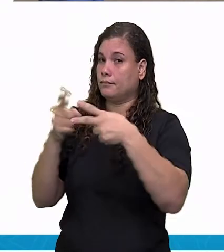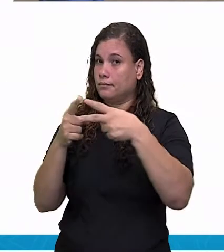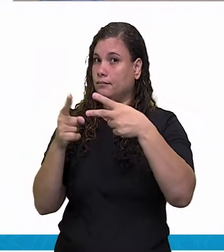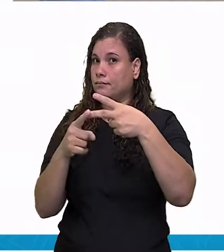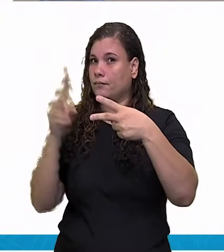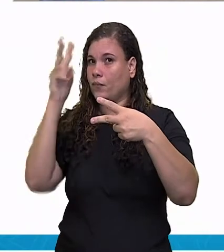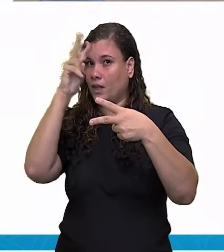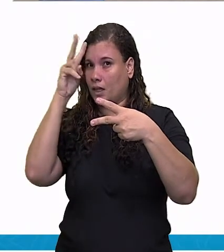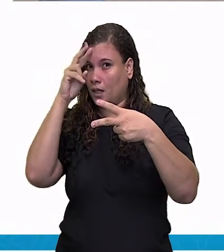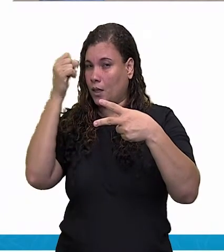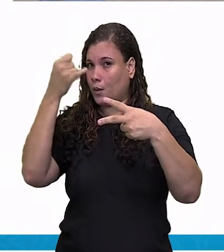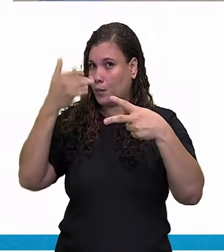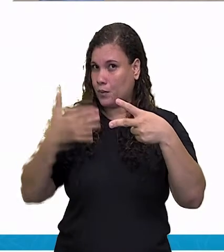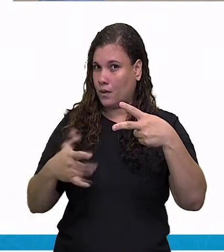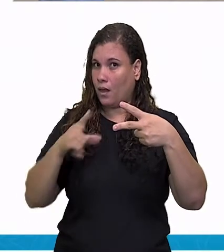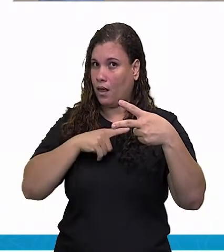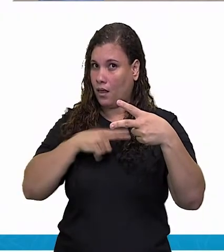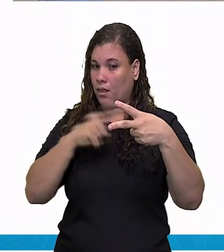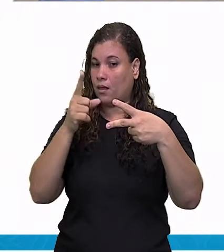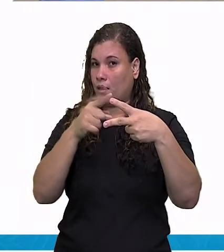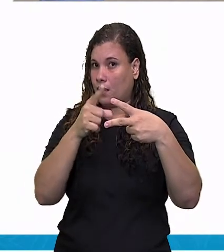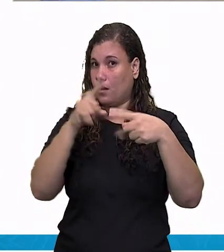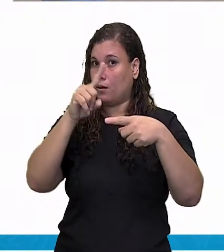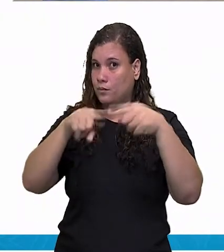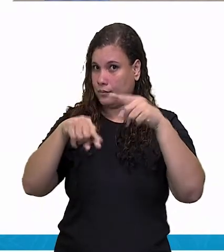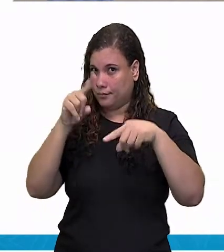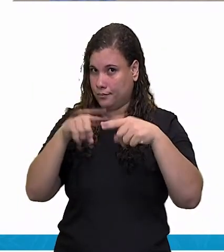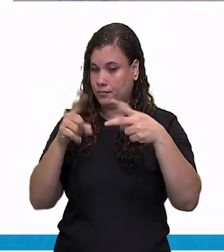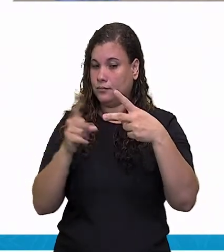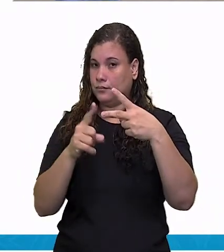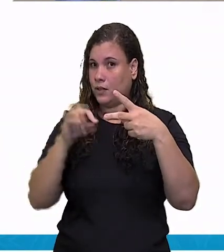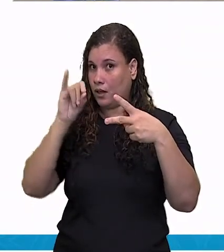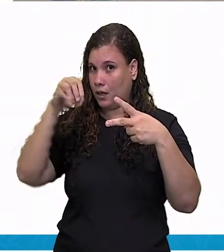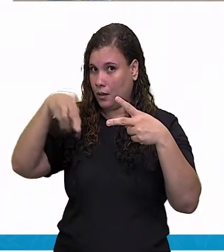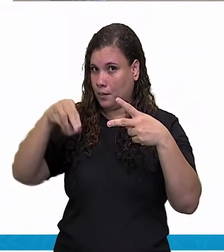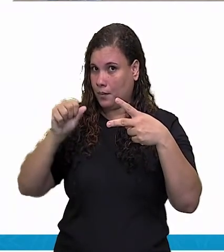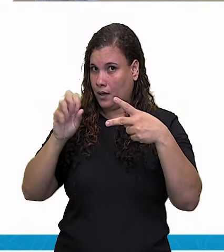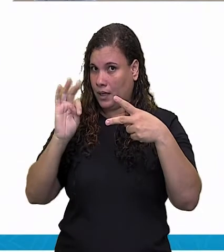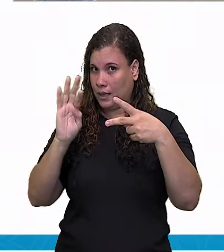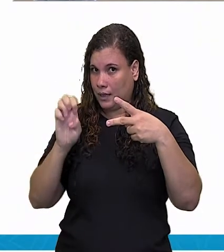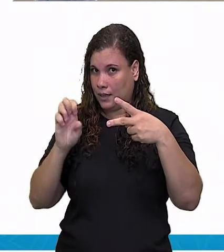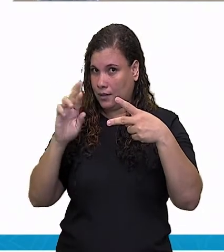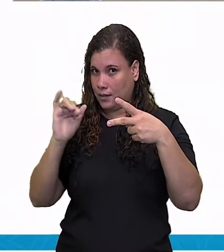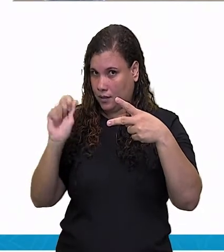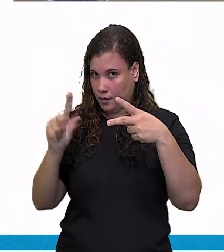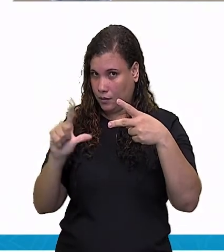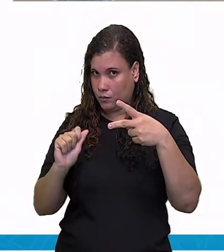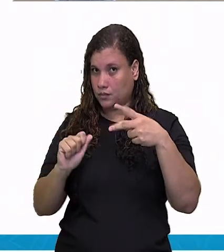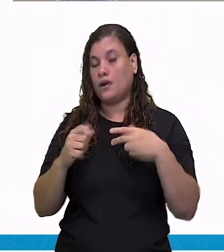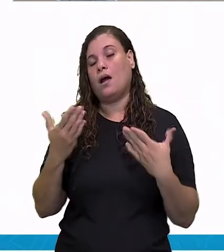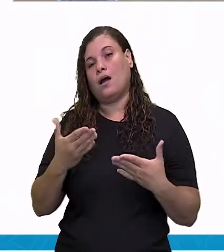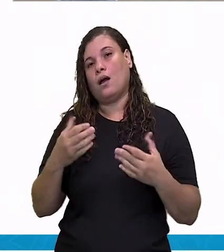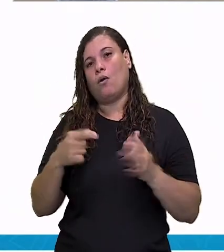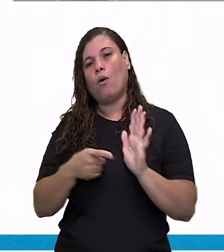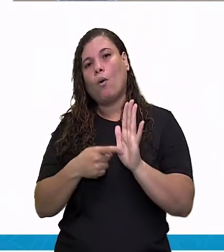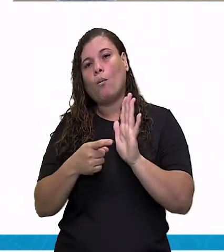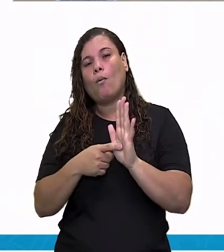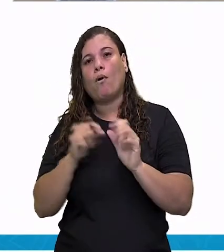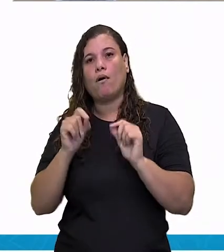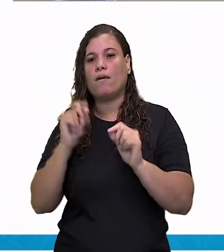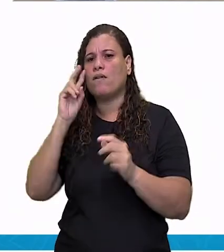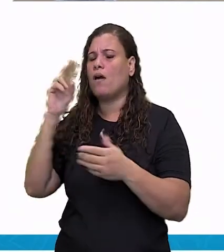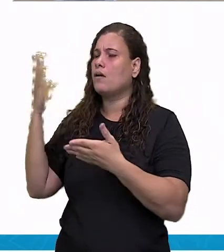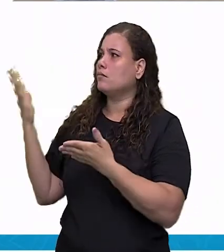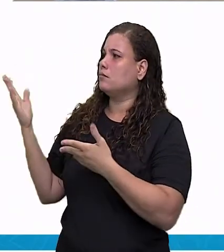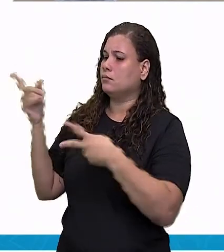Então, vamos falar um pouquinho do material. Olha aí. Patrimônio histórico material, cultural material,